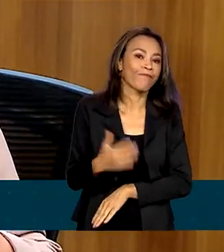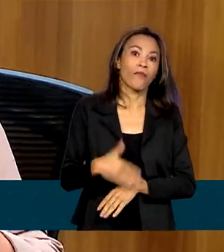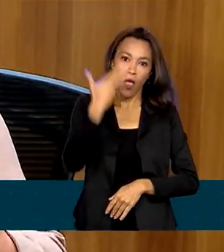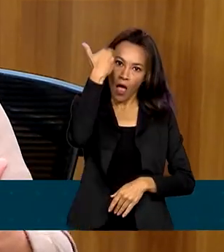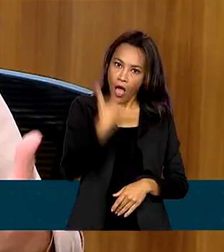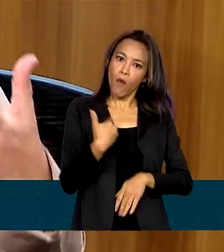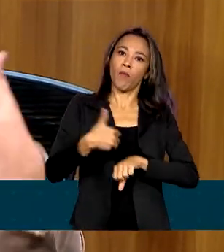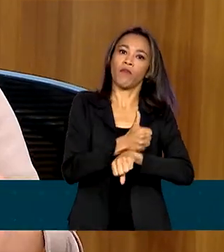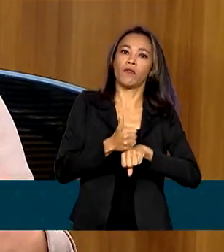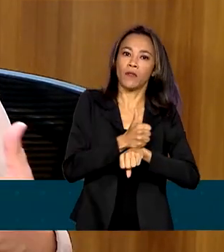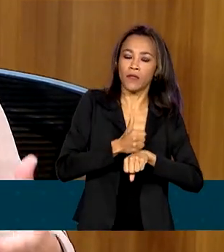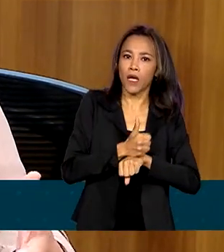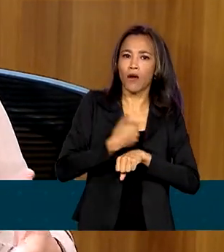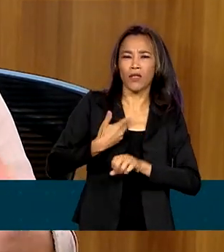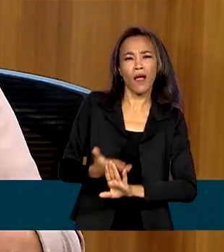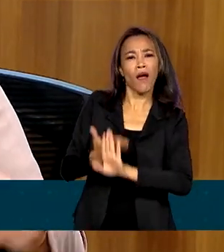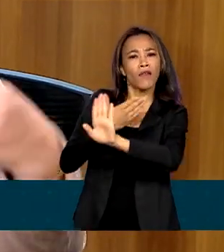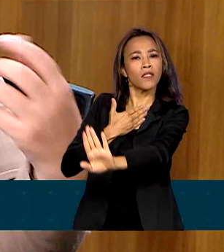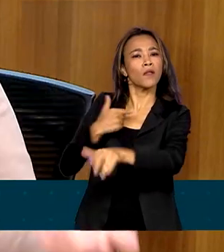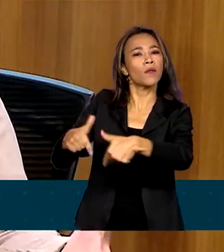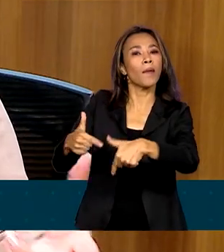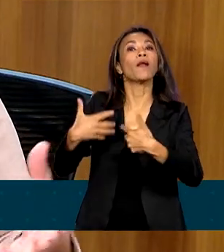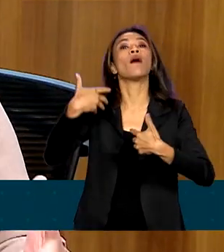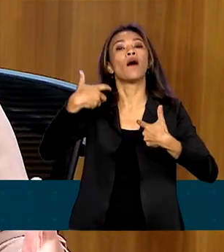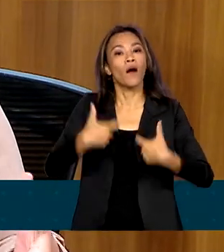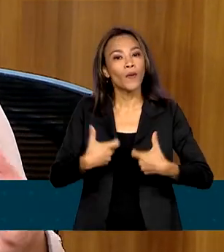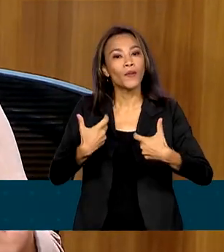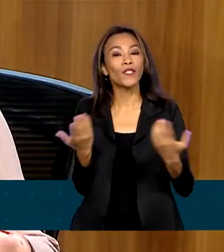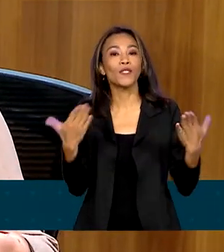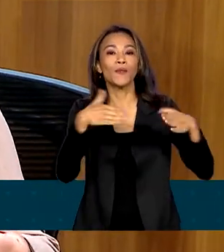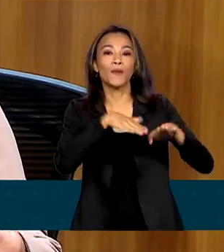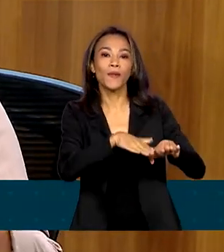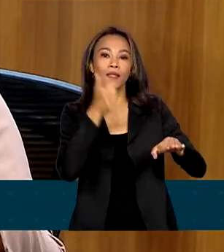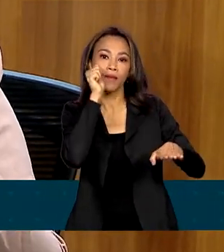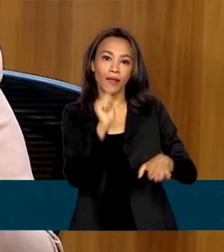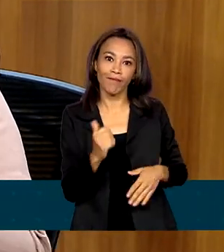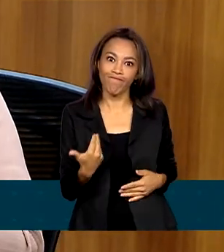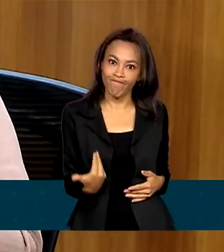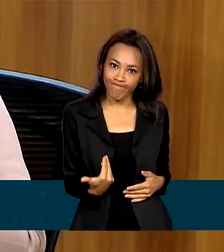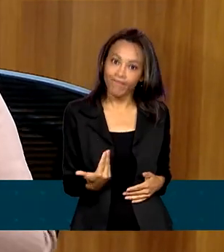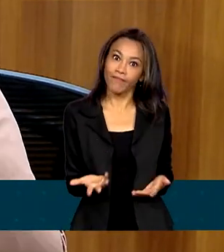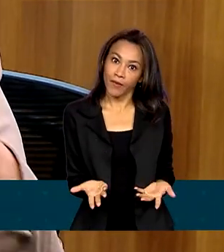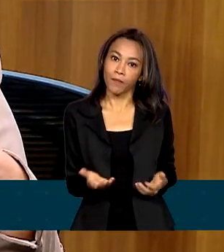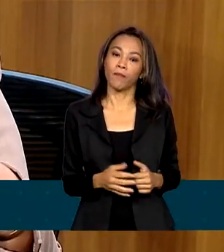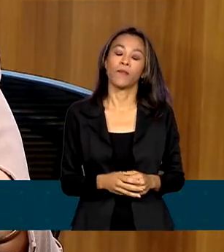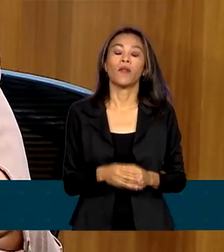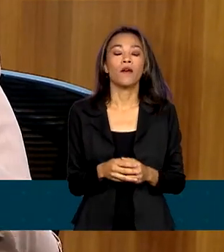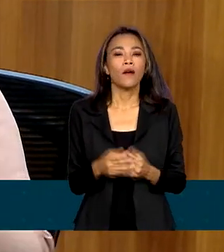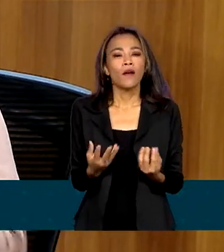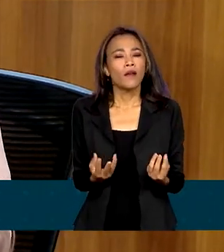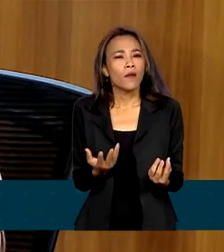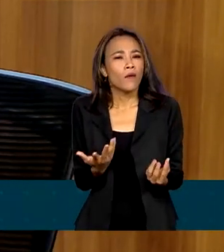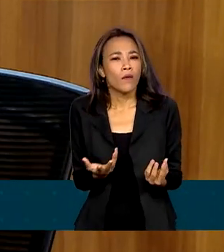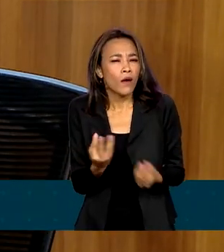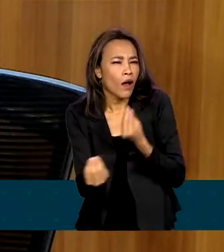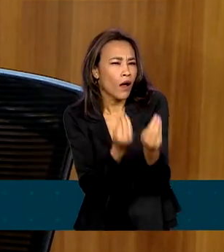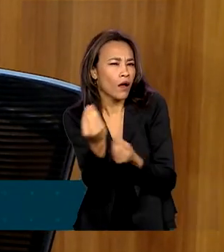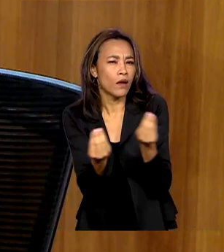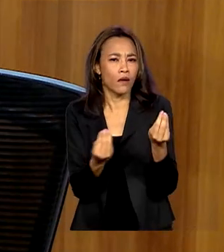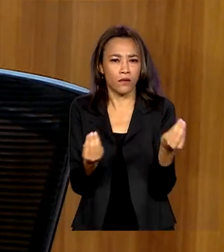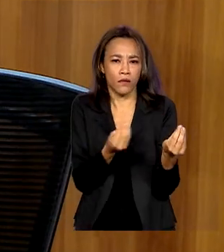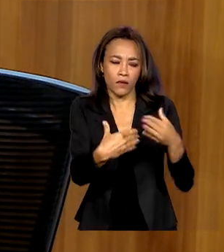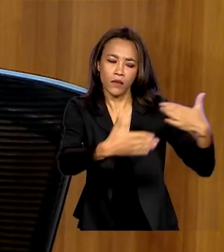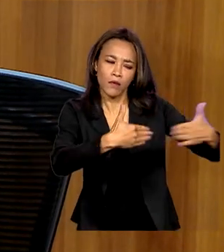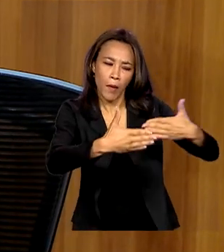profissional que está afastada do trabalho, onde nós vamos incluir essa mulher? Então, de que forma é que o mercado de